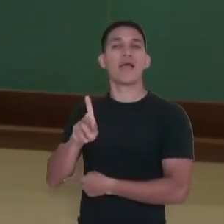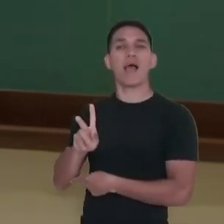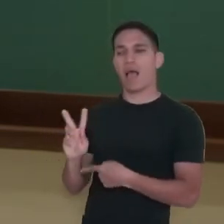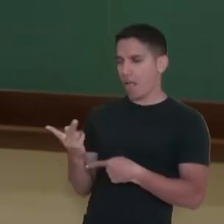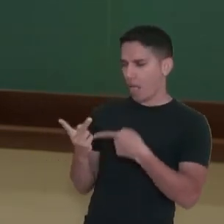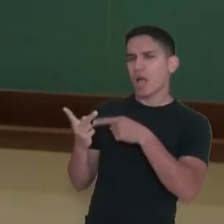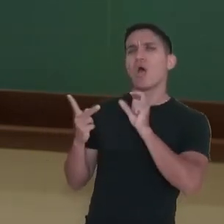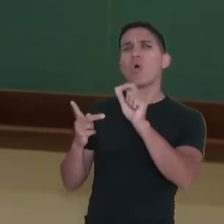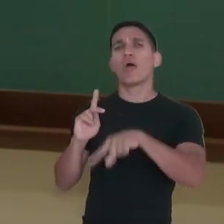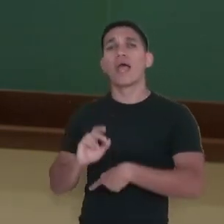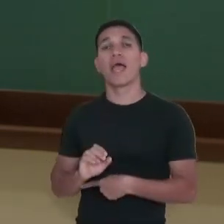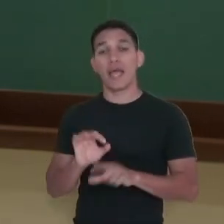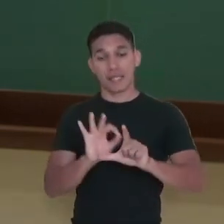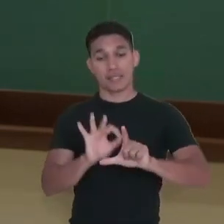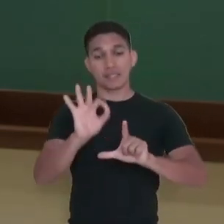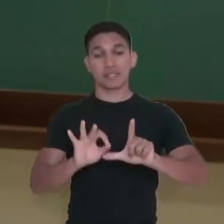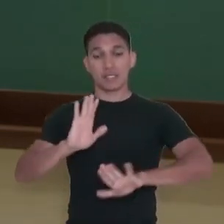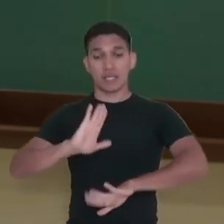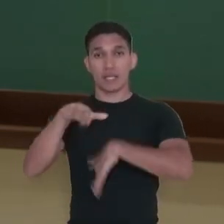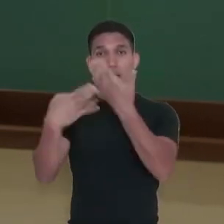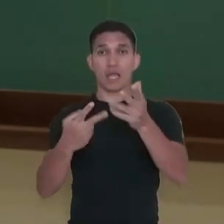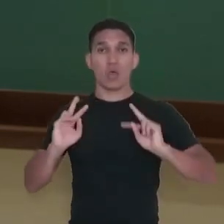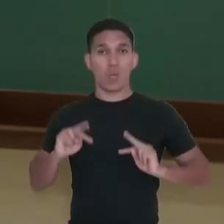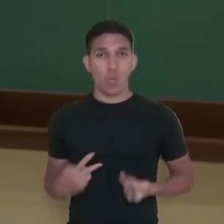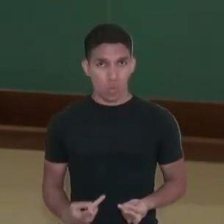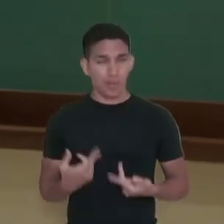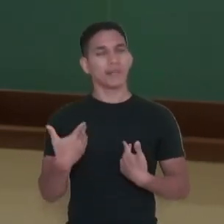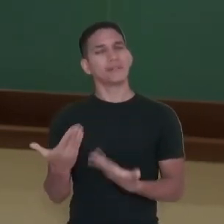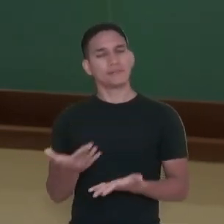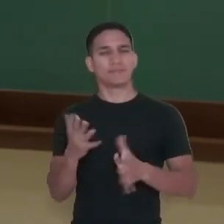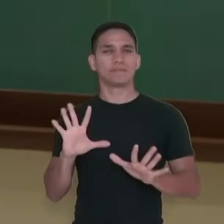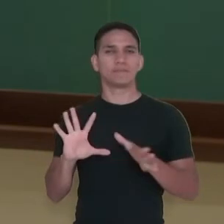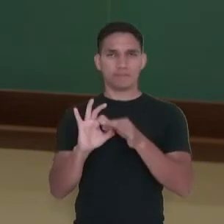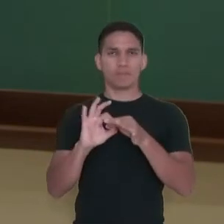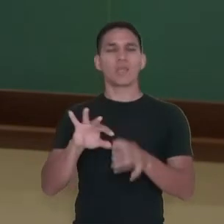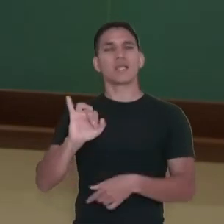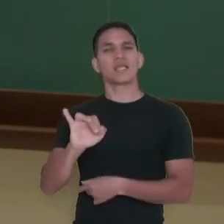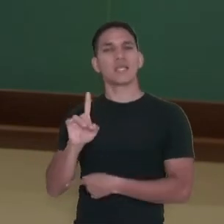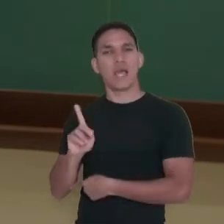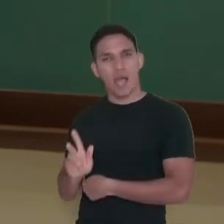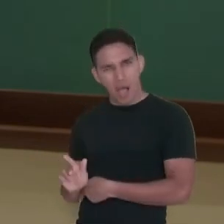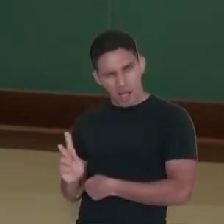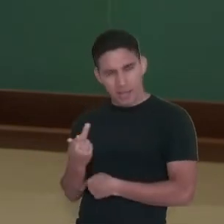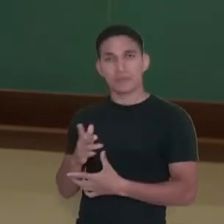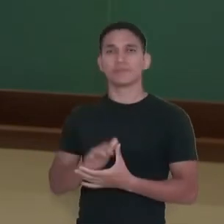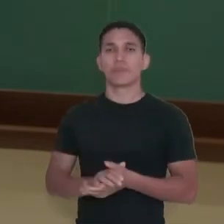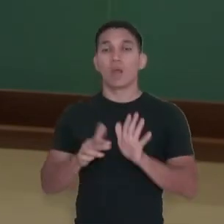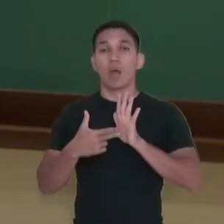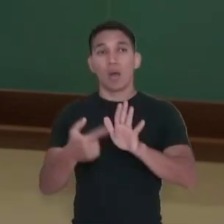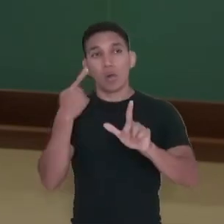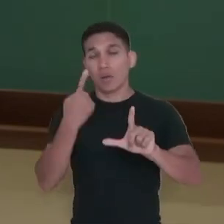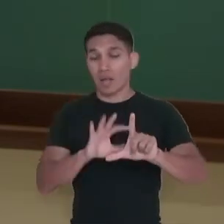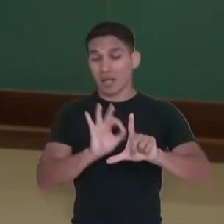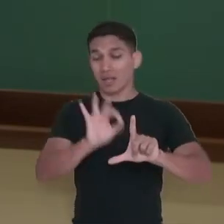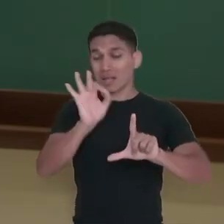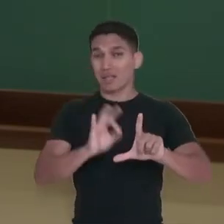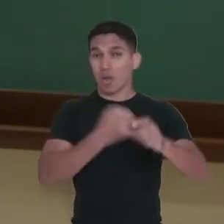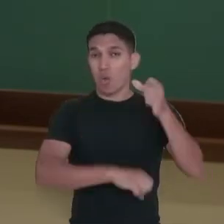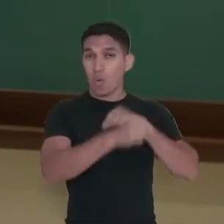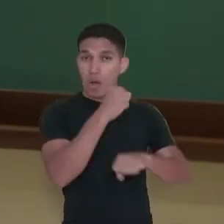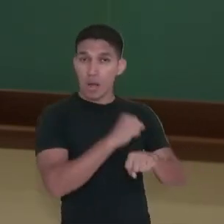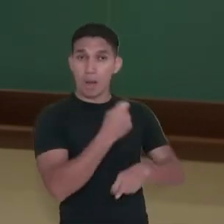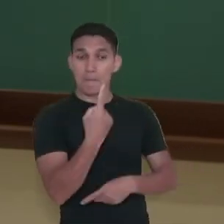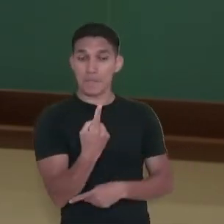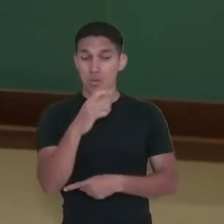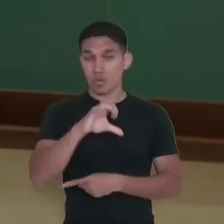ou Índice de Desenvolvimento Humano. E aí, nós vamos ter no gráfico aqui a observação, né? Dele, 1990 no Brasil,